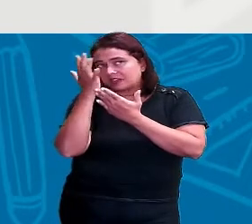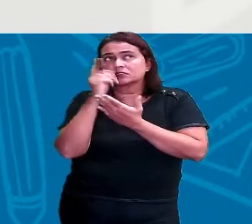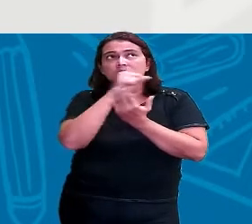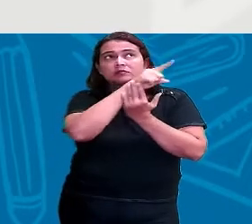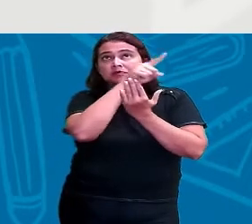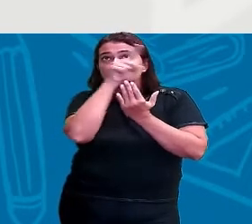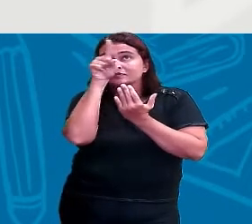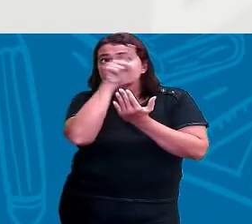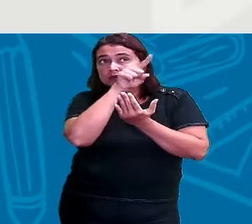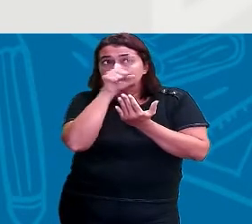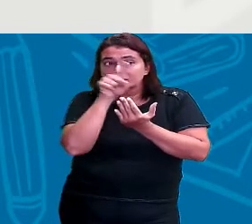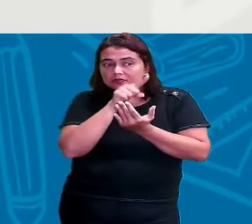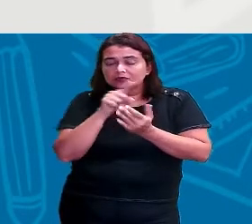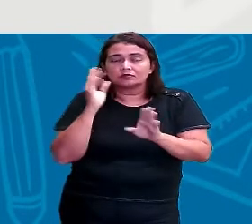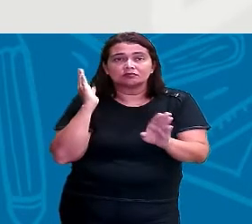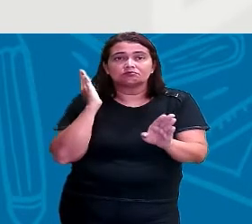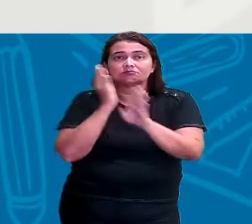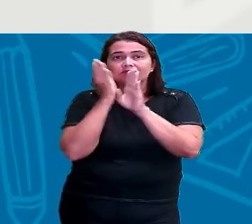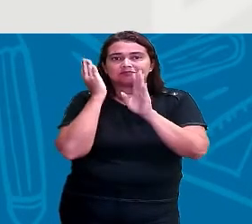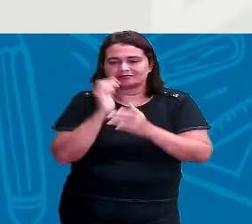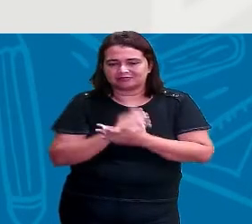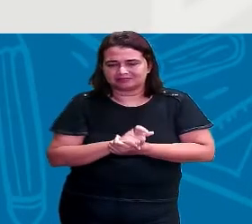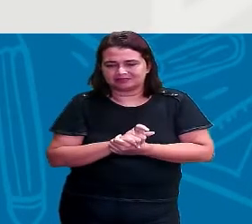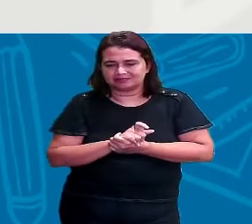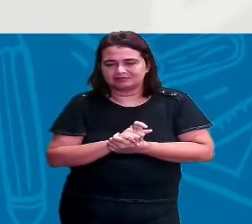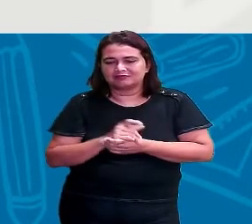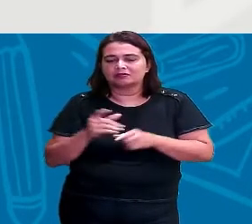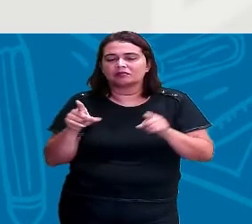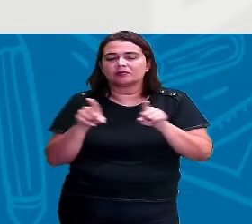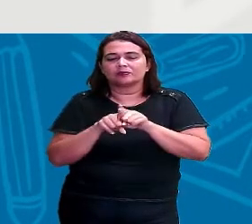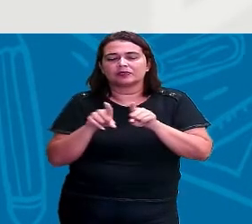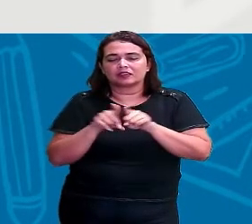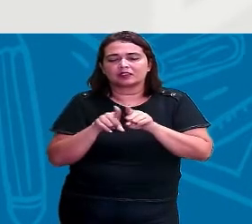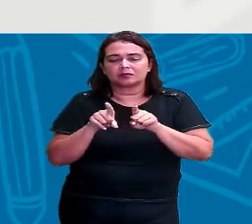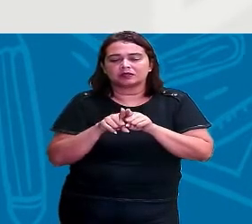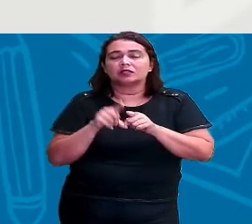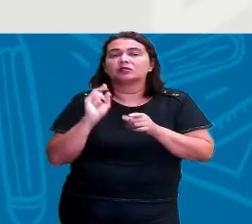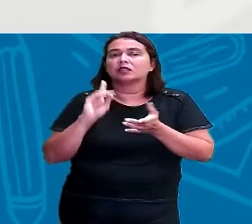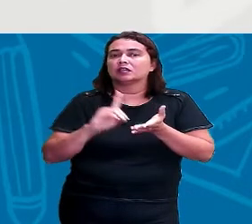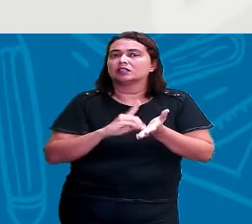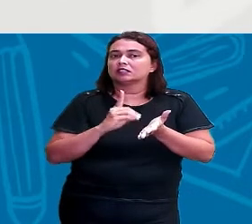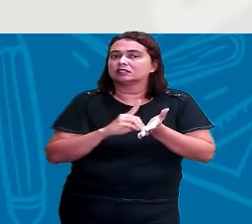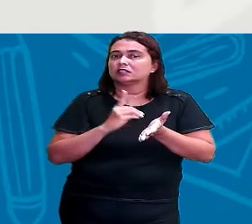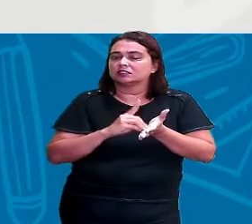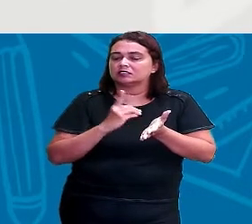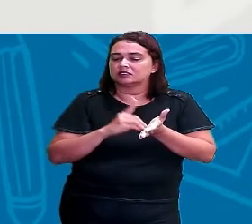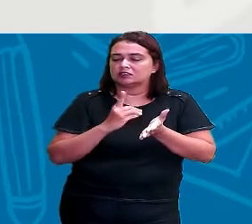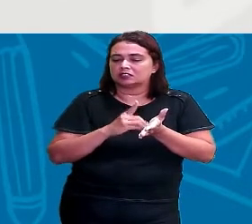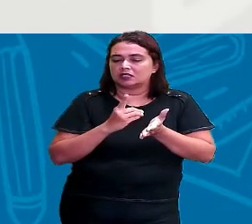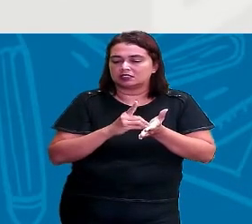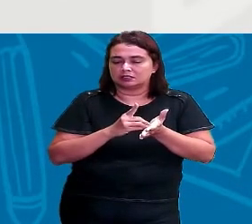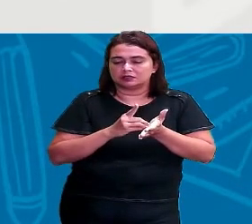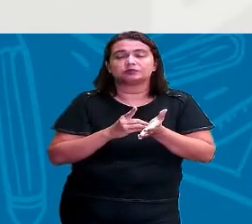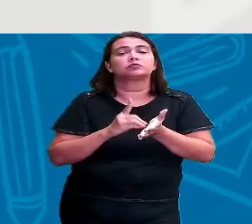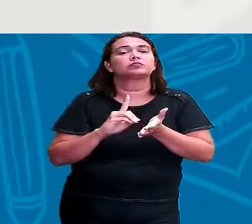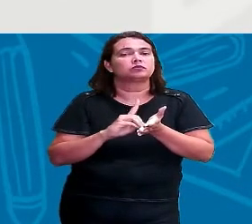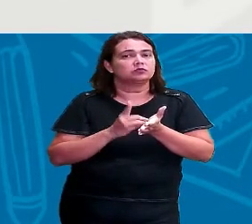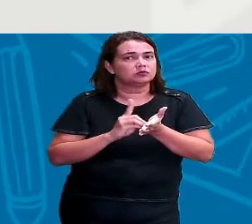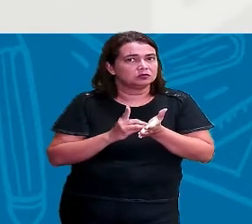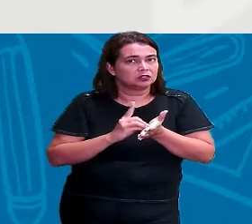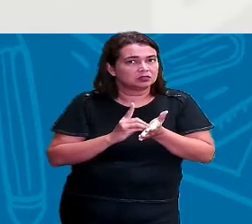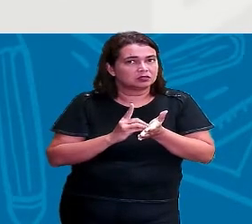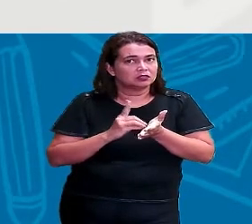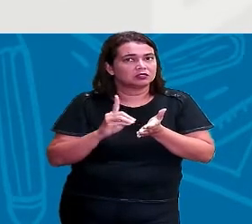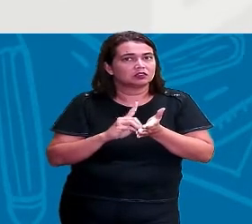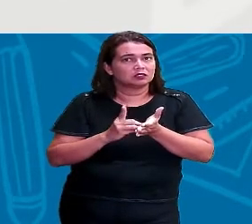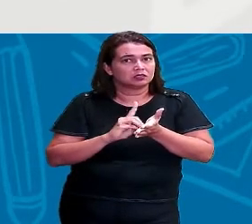Então, outra coisa também que se usa muito a ordem alfabética é o dicionário, tá? O dicionário, ele é